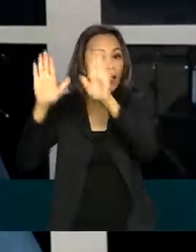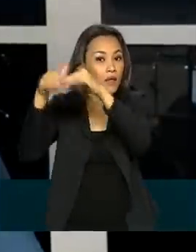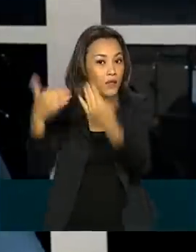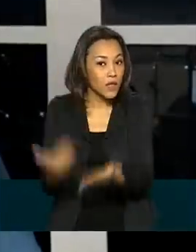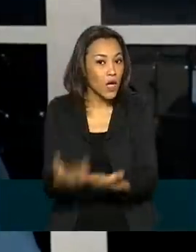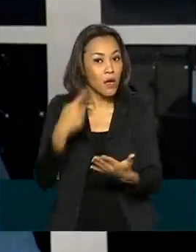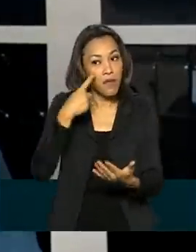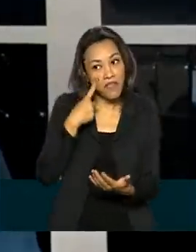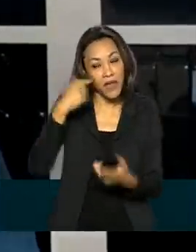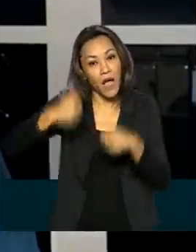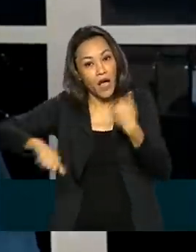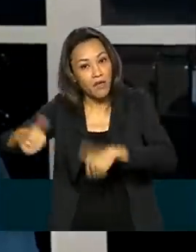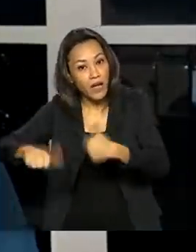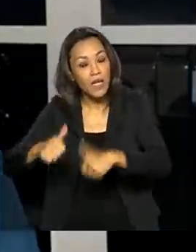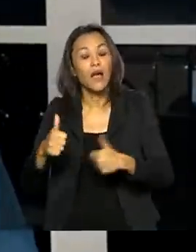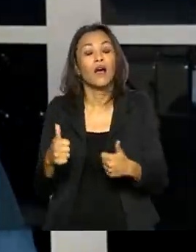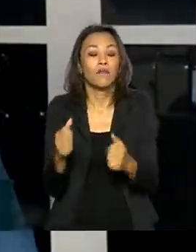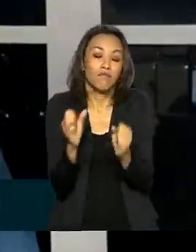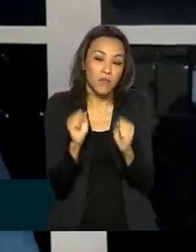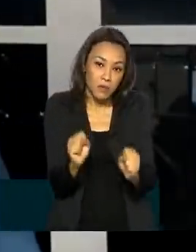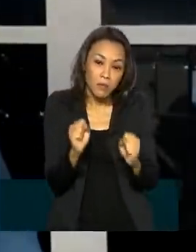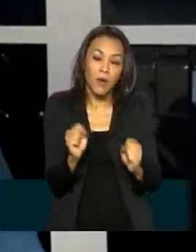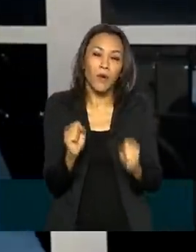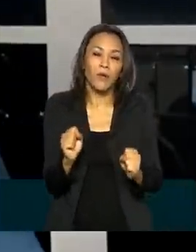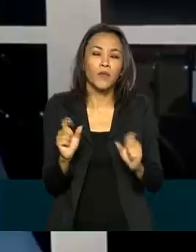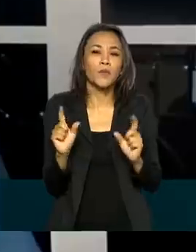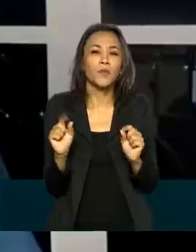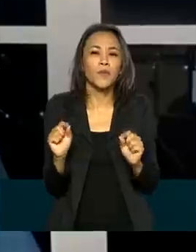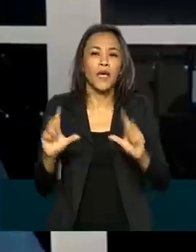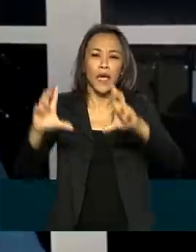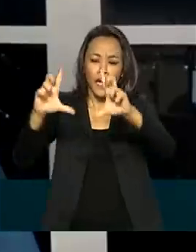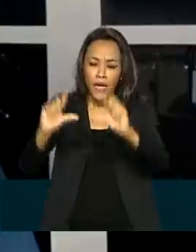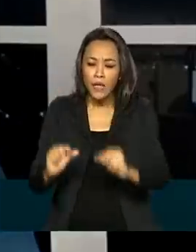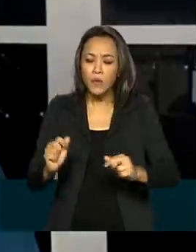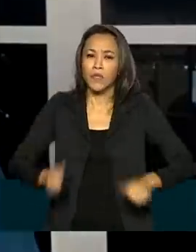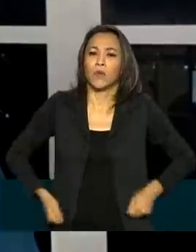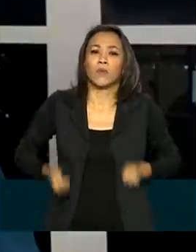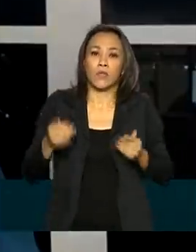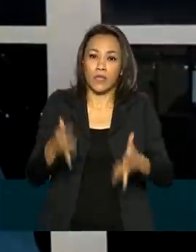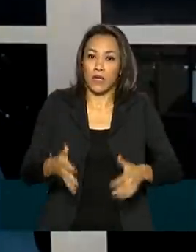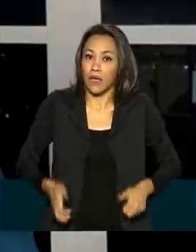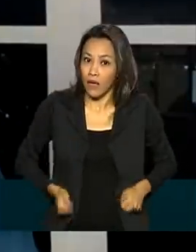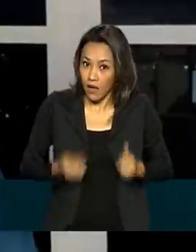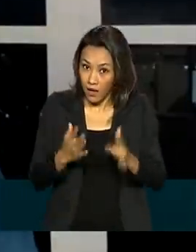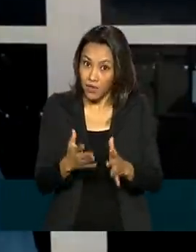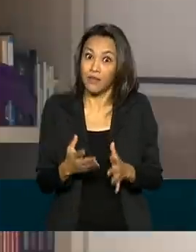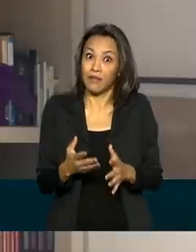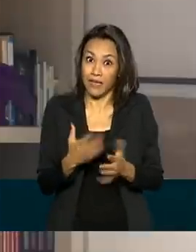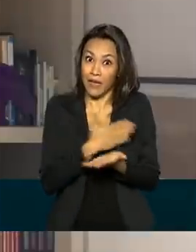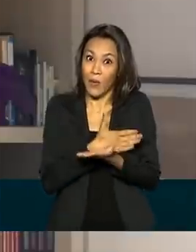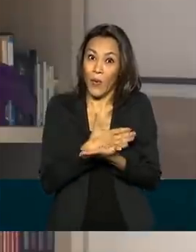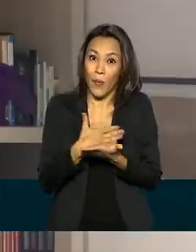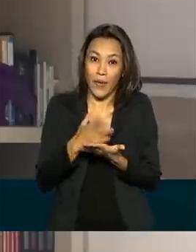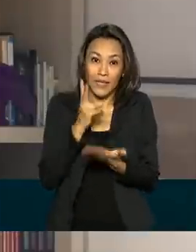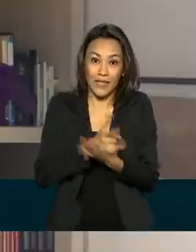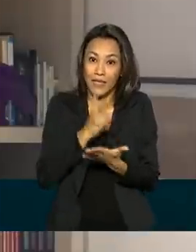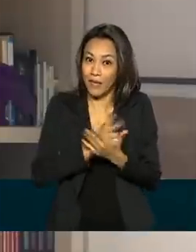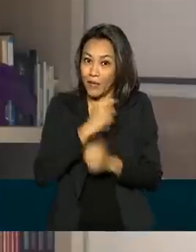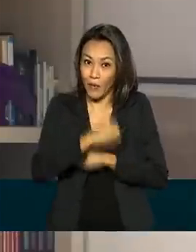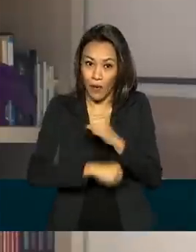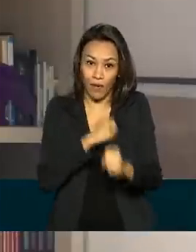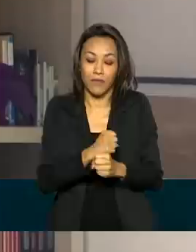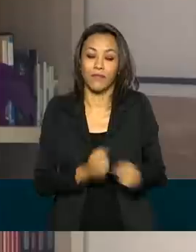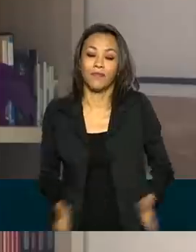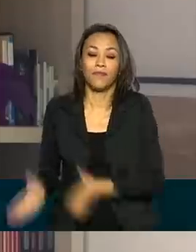possibilidade, que pode, eventualmente, também gerar uma redução dos custos que são esperados para o começo do ano. A Senacom também